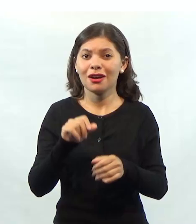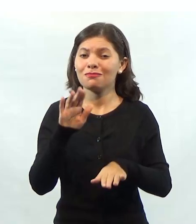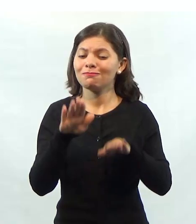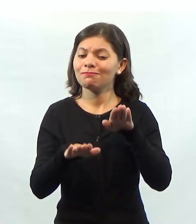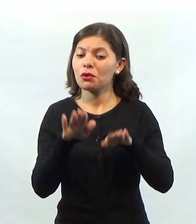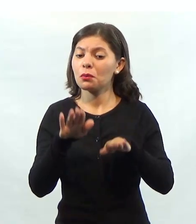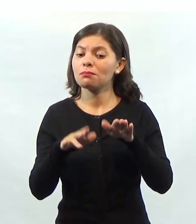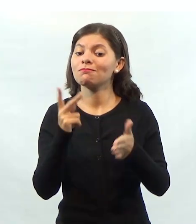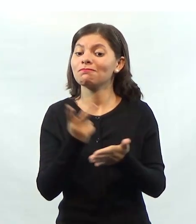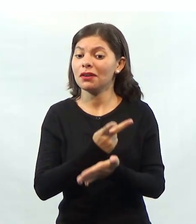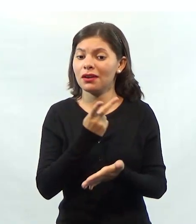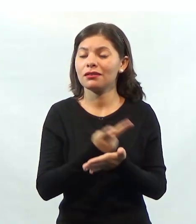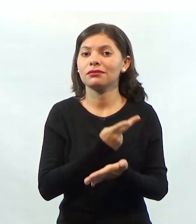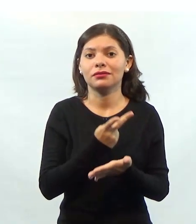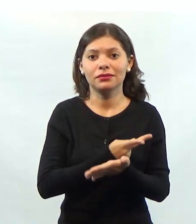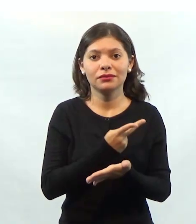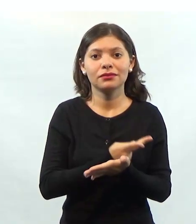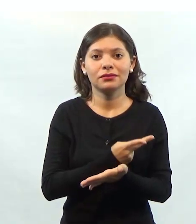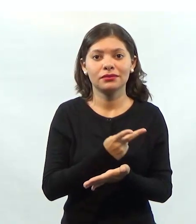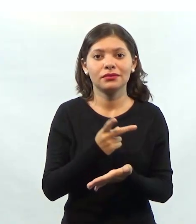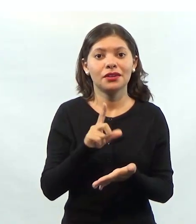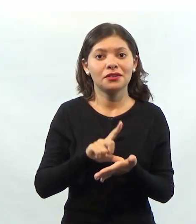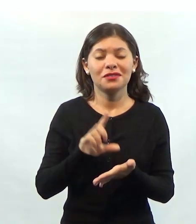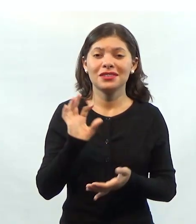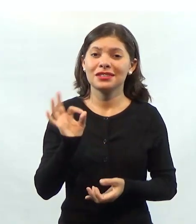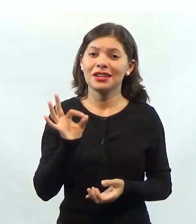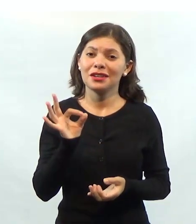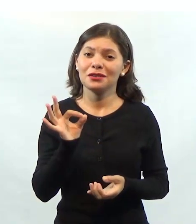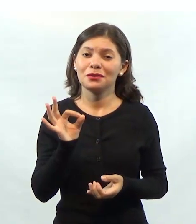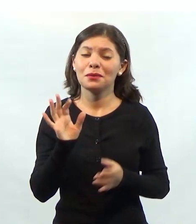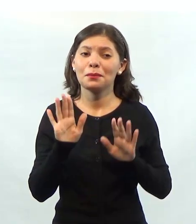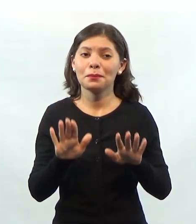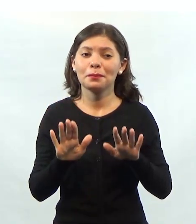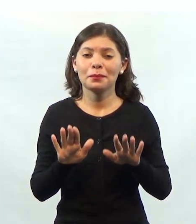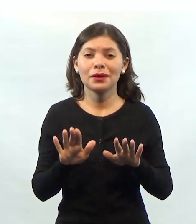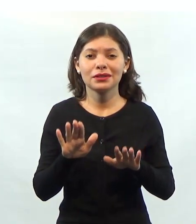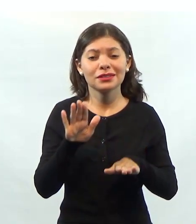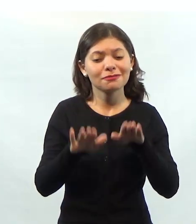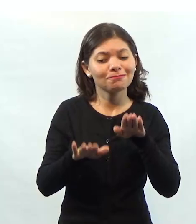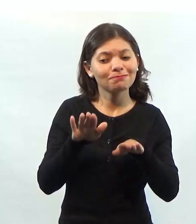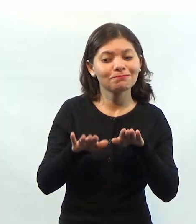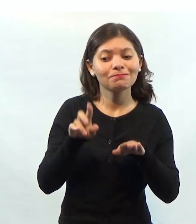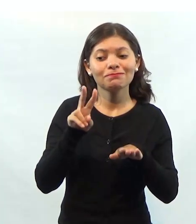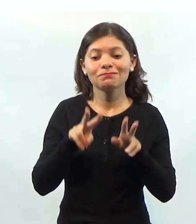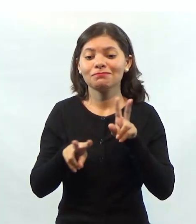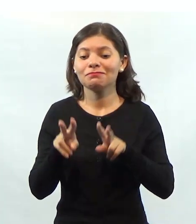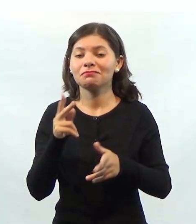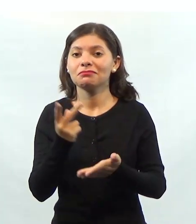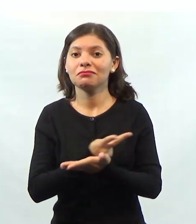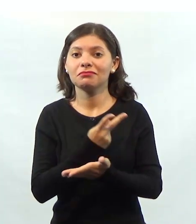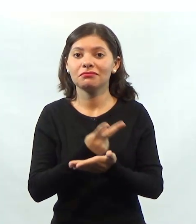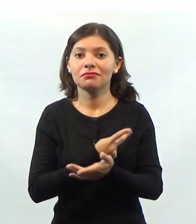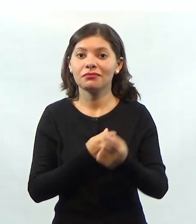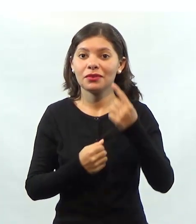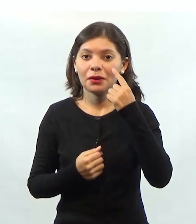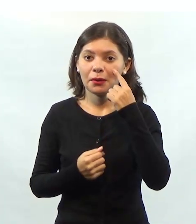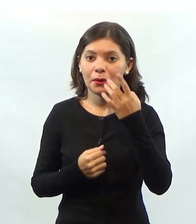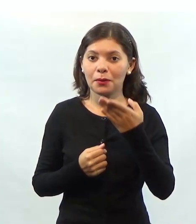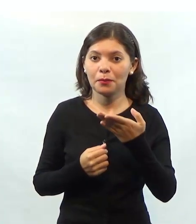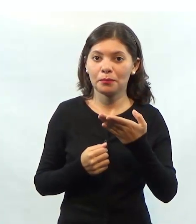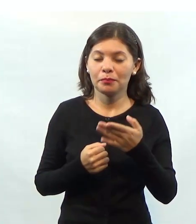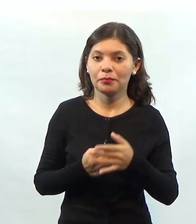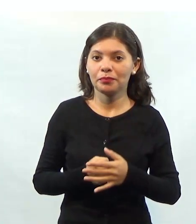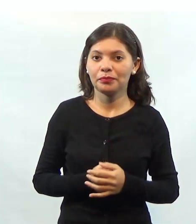coisa errada, você fez da forma certa, mas você fez alguma coisa errada. Aqui, ah,